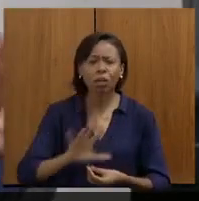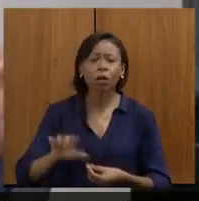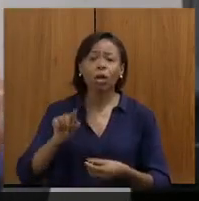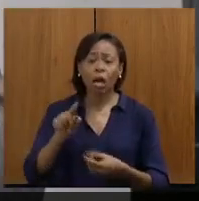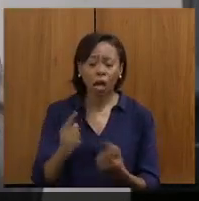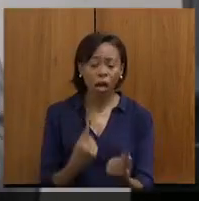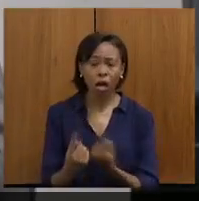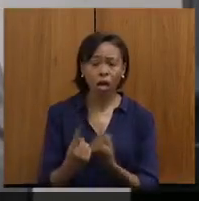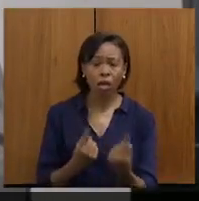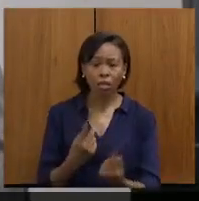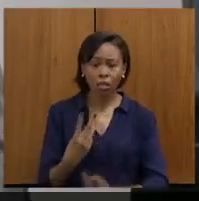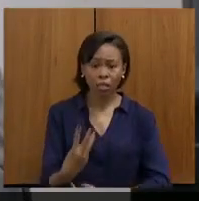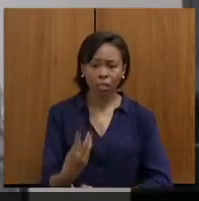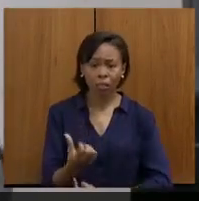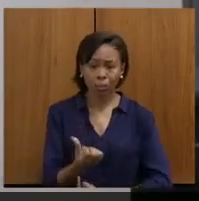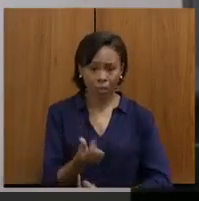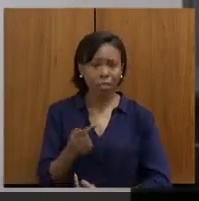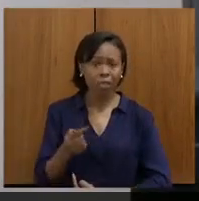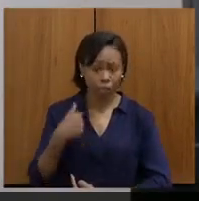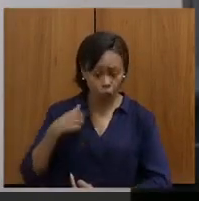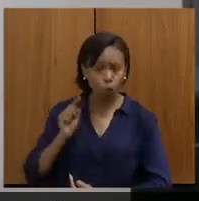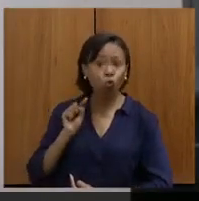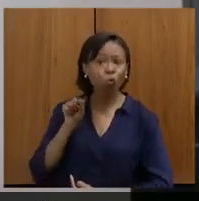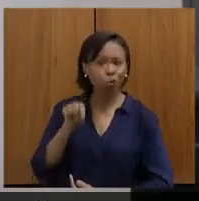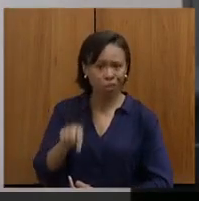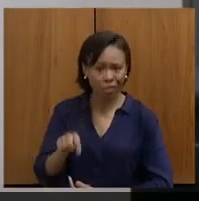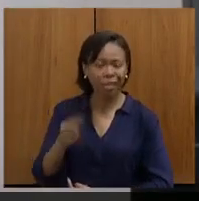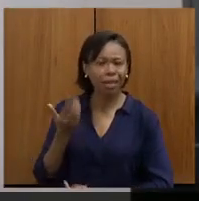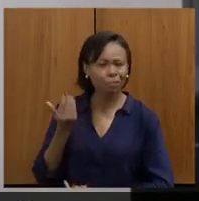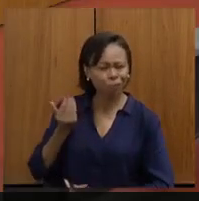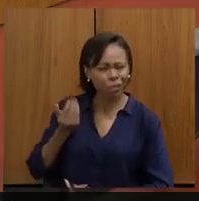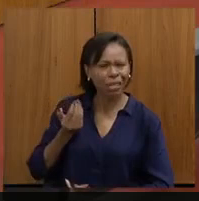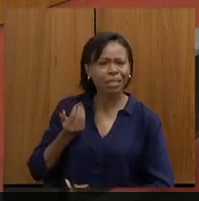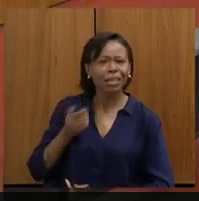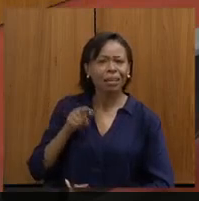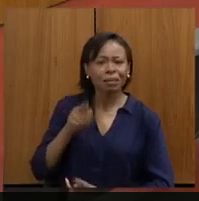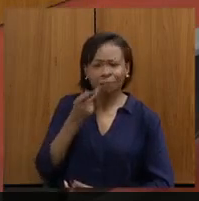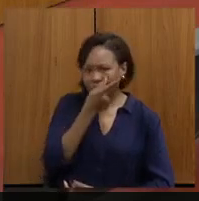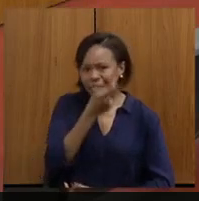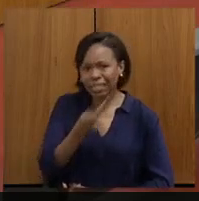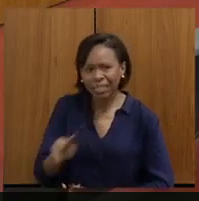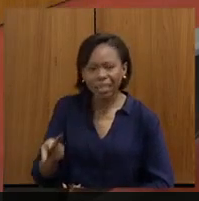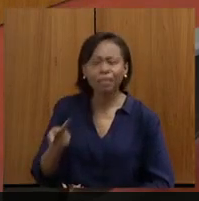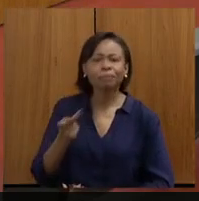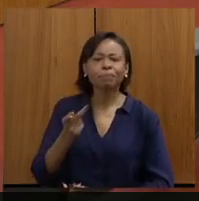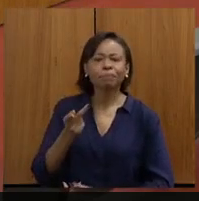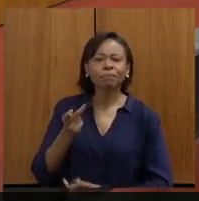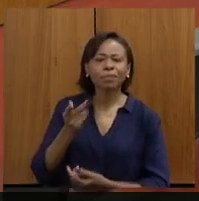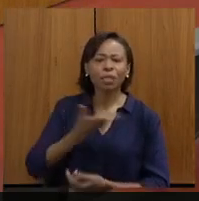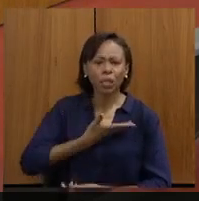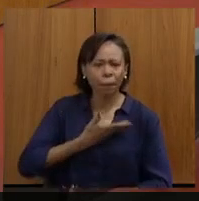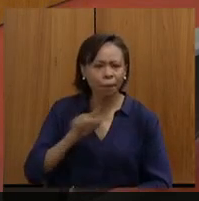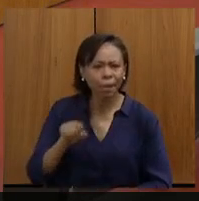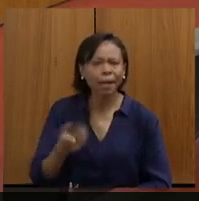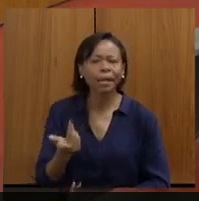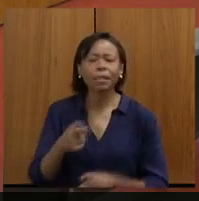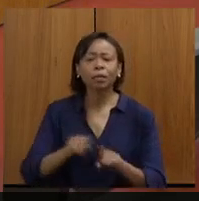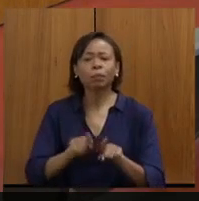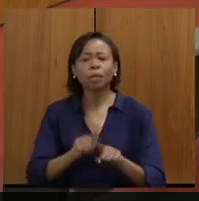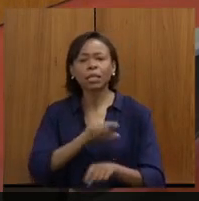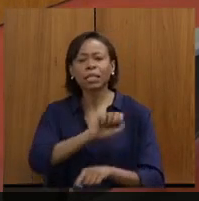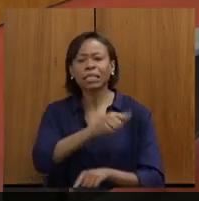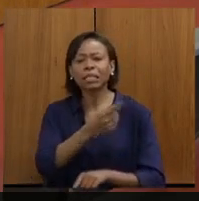agora, fui em Francisco Badaró, visitar os amigos do André Quintão, fui a São Gonçalo, do Rio Preto, Diamantina.